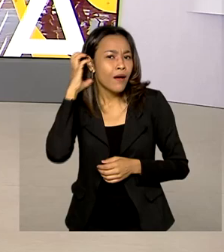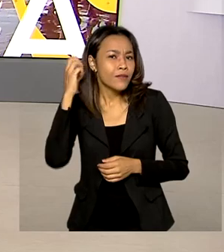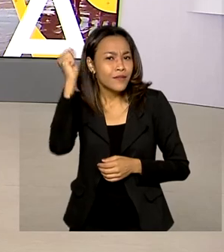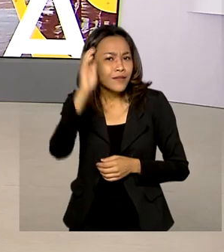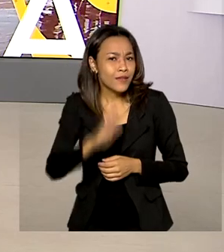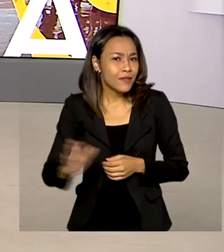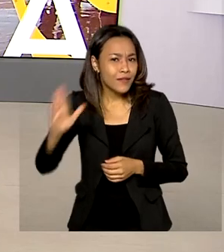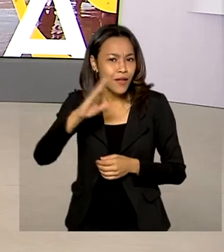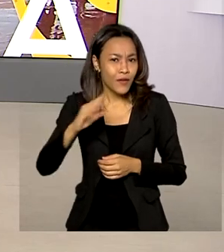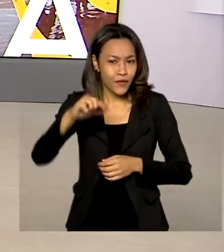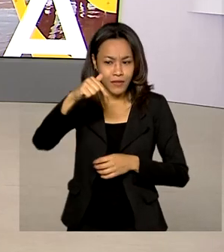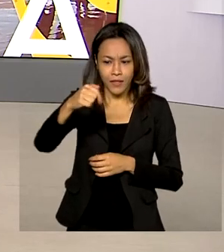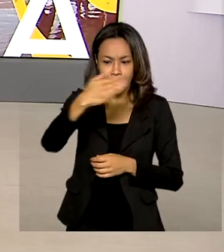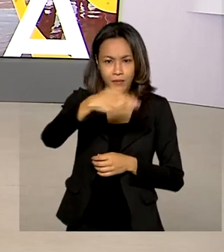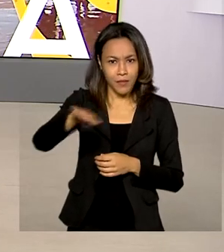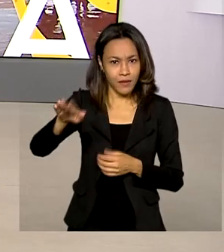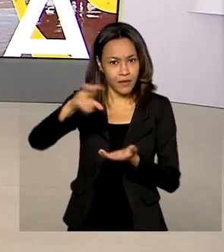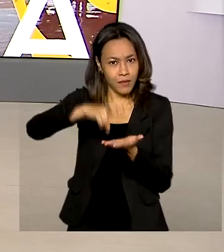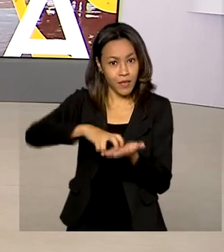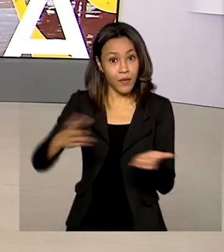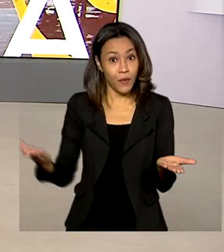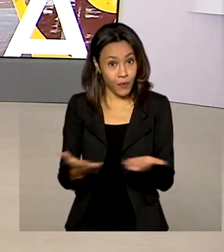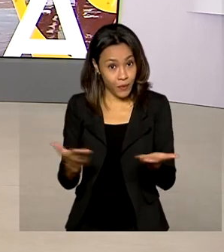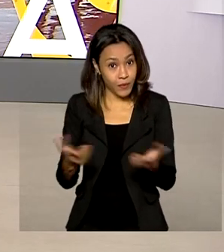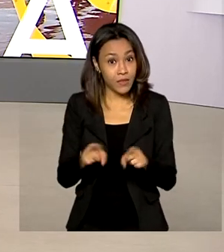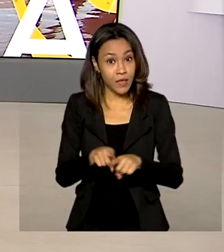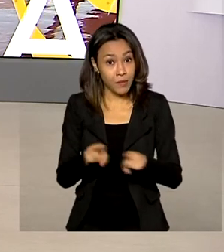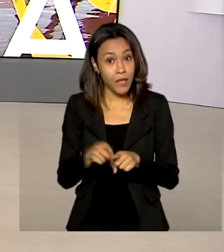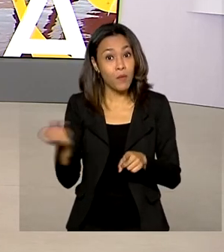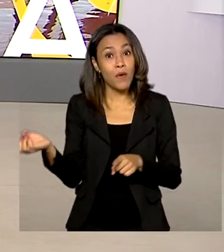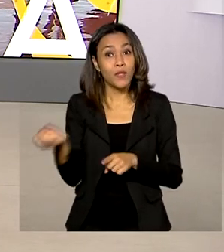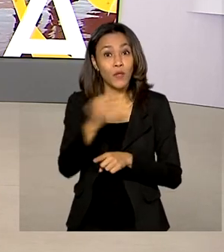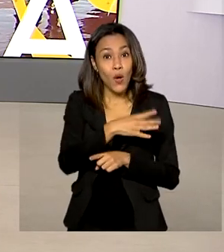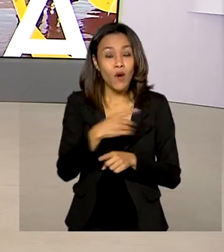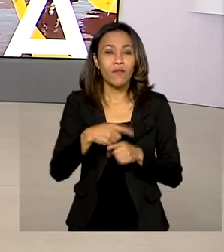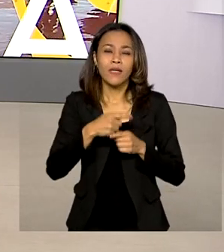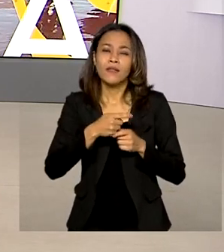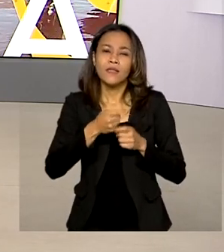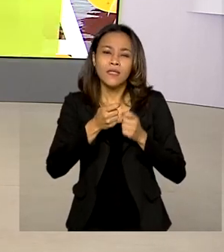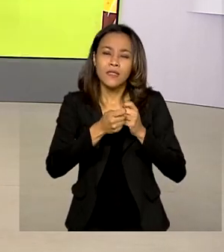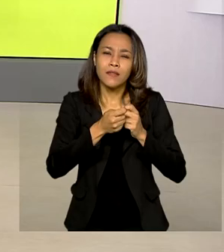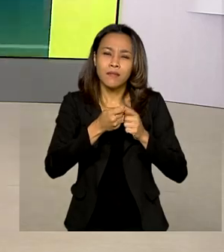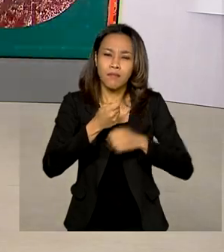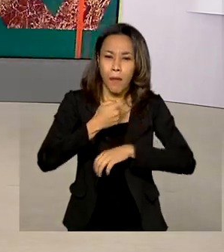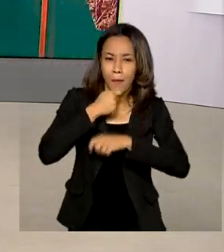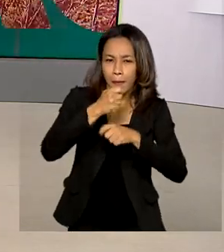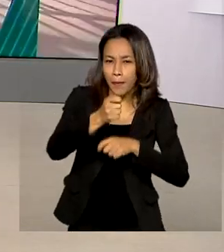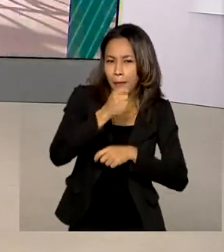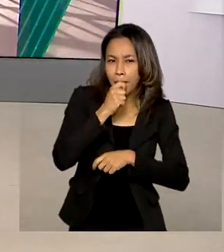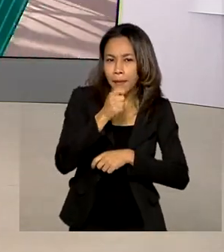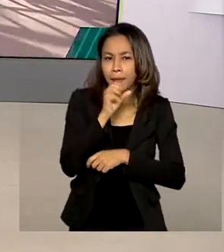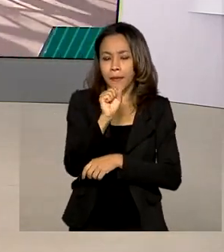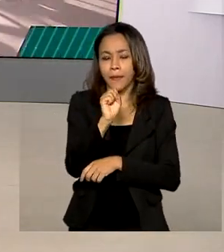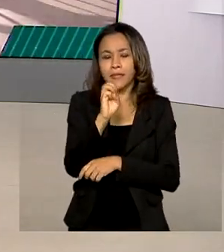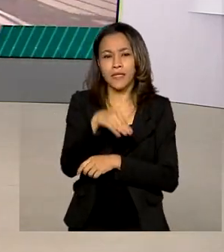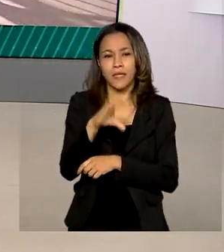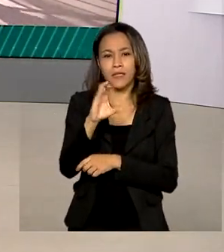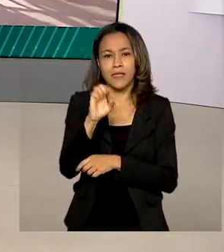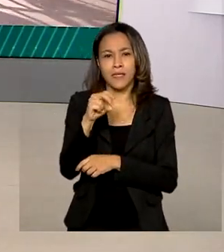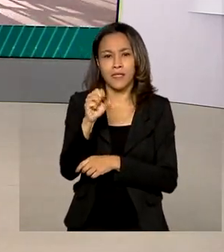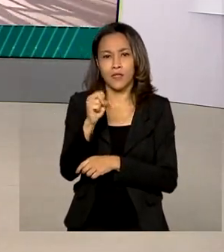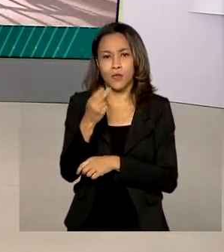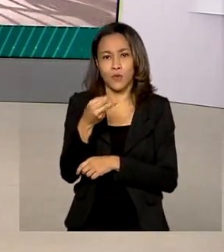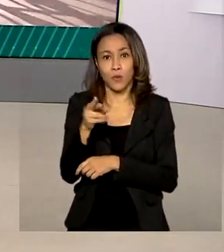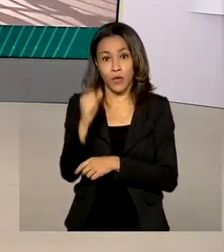7h30 da manhã. E hoje tem também estreia da nova temporada do Sem Censura em novo formato. Será às 9h30 da noite e terá